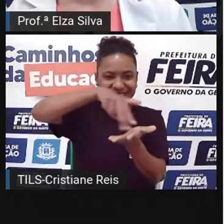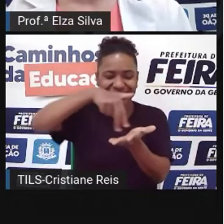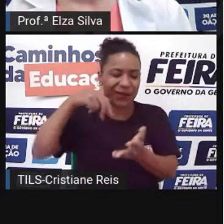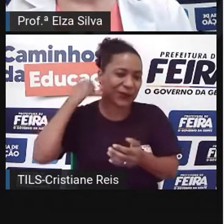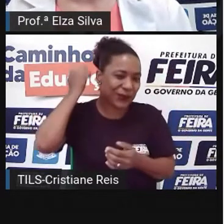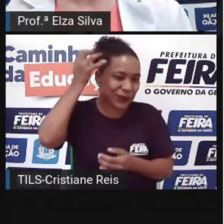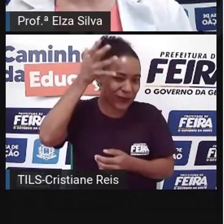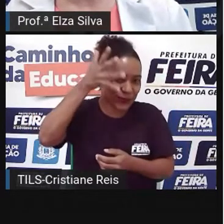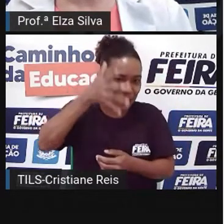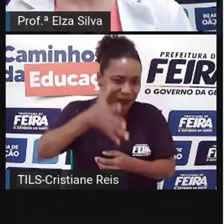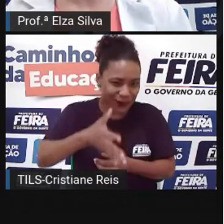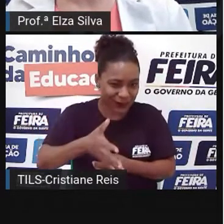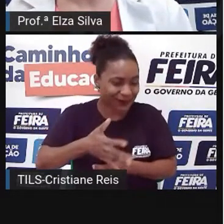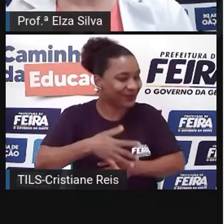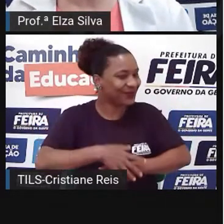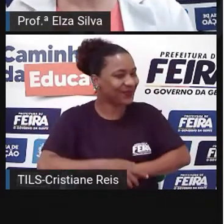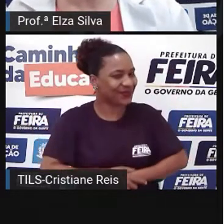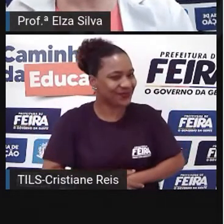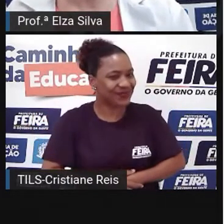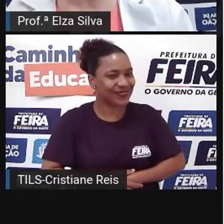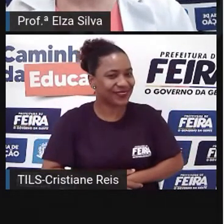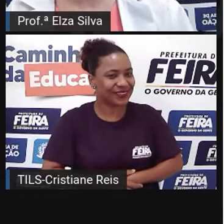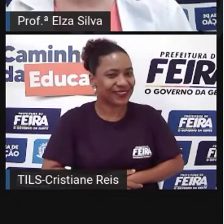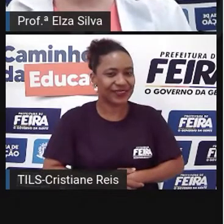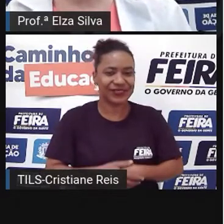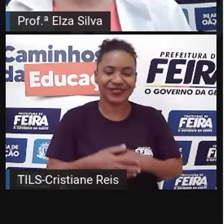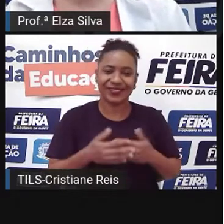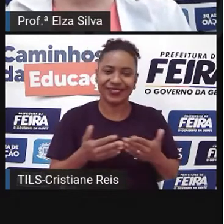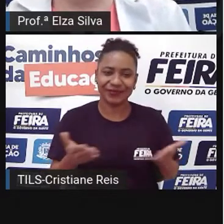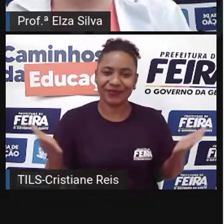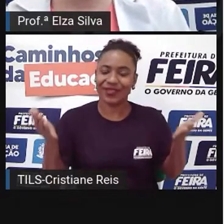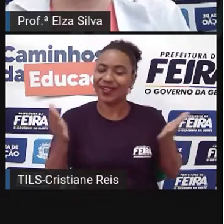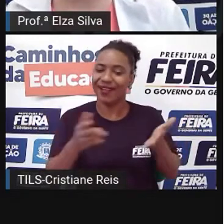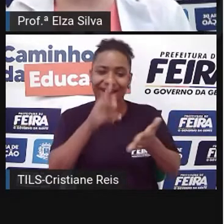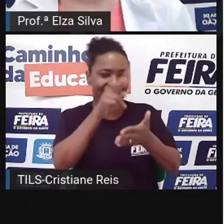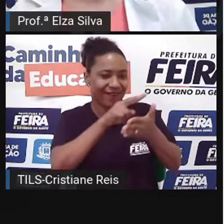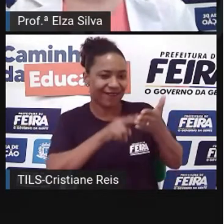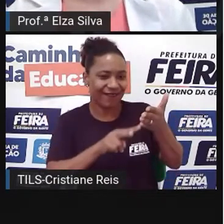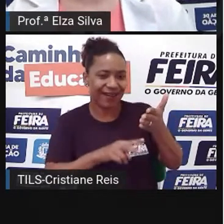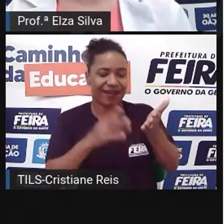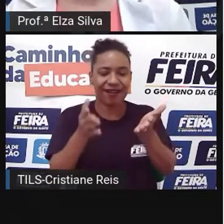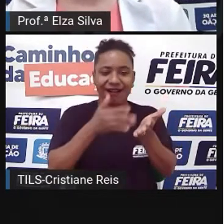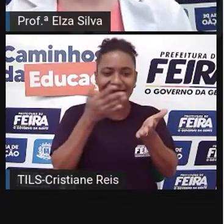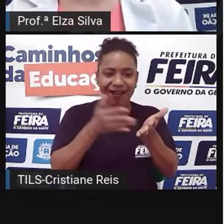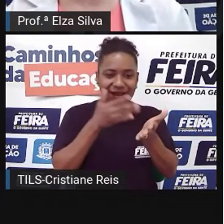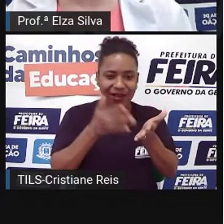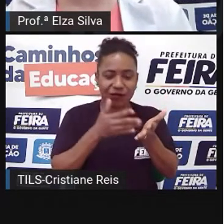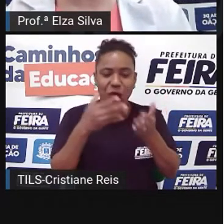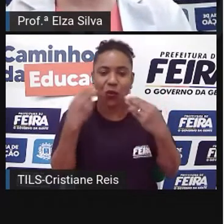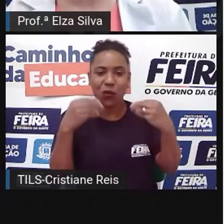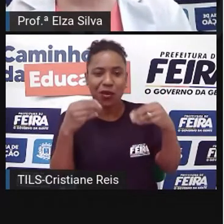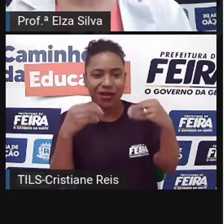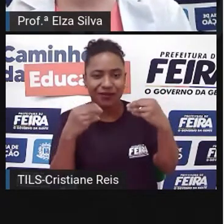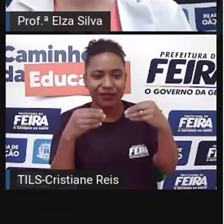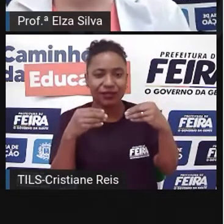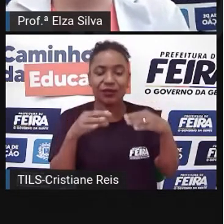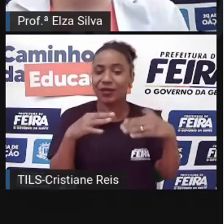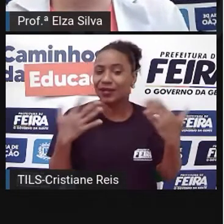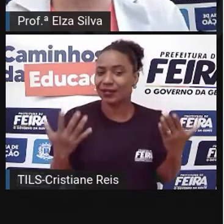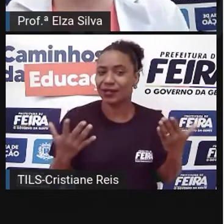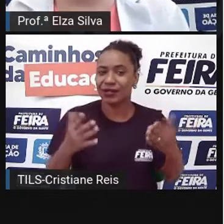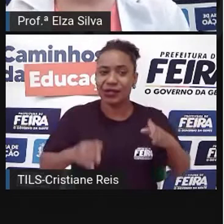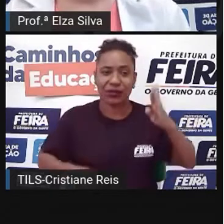To read books Or magazines Ler livros Ou revistas To go hiking Fazer